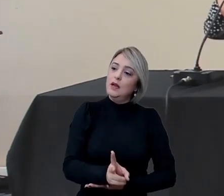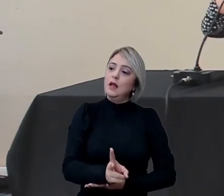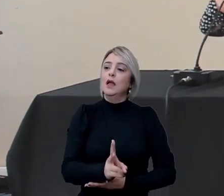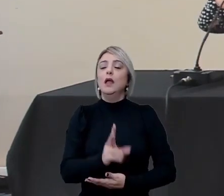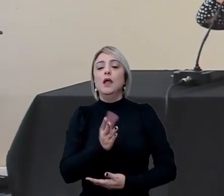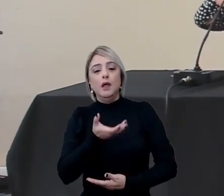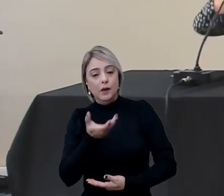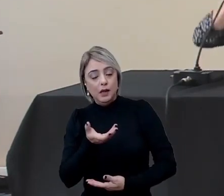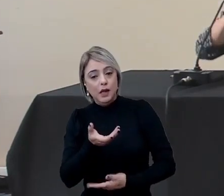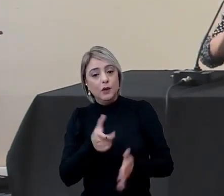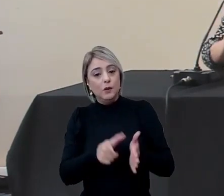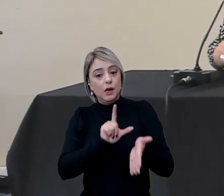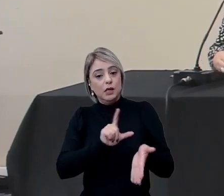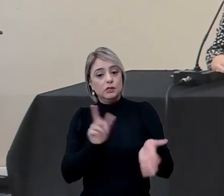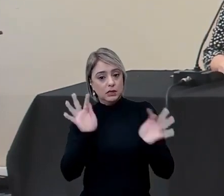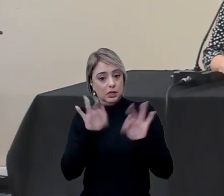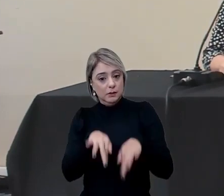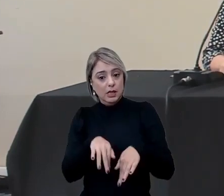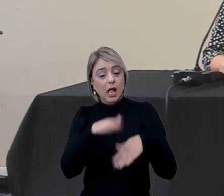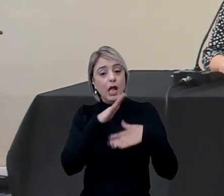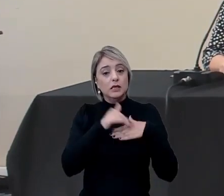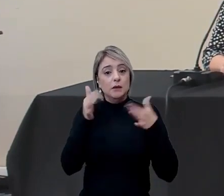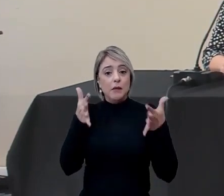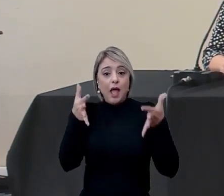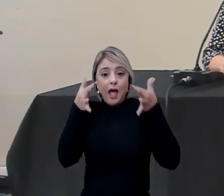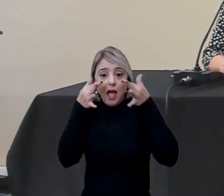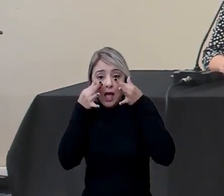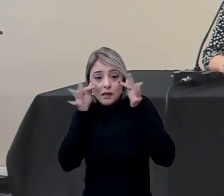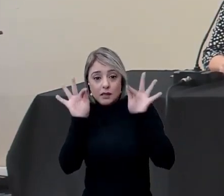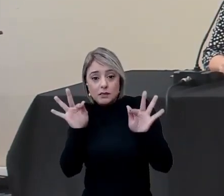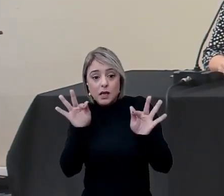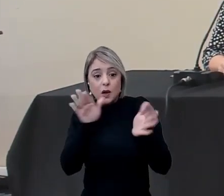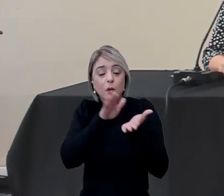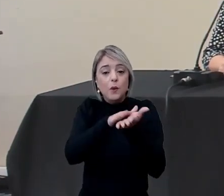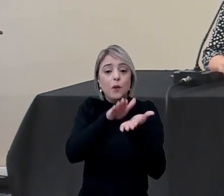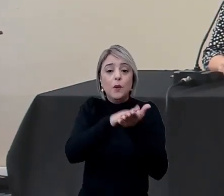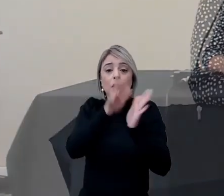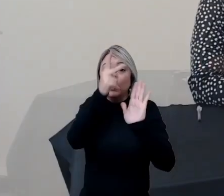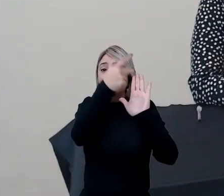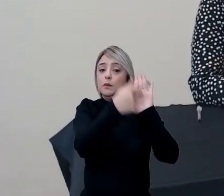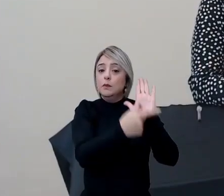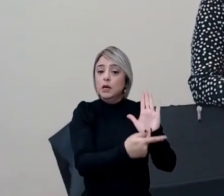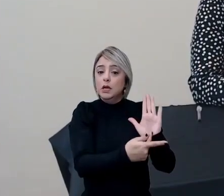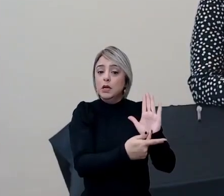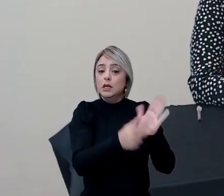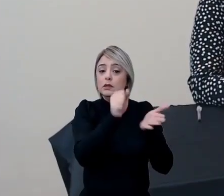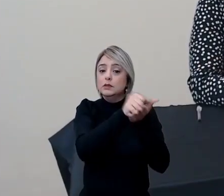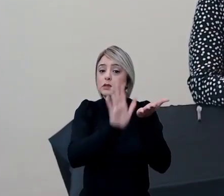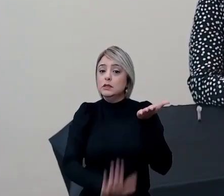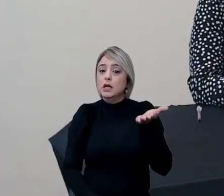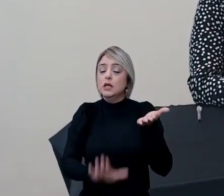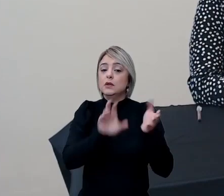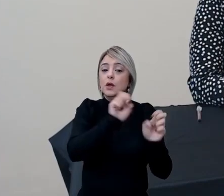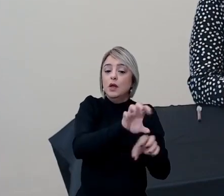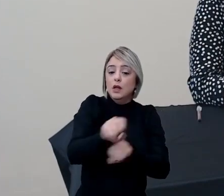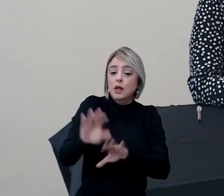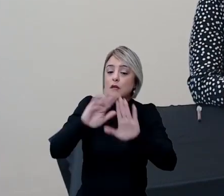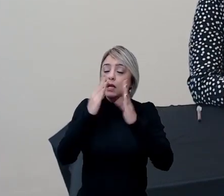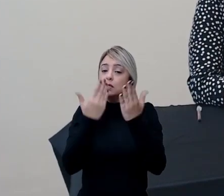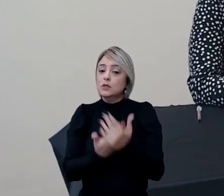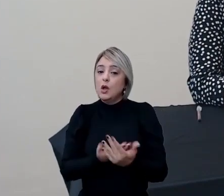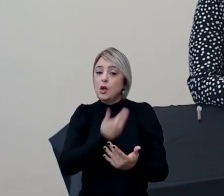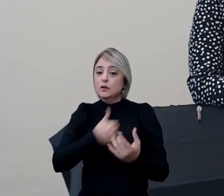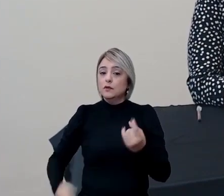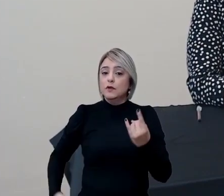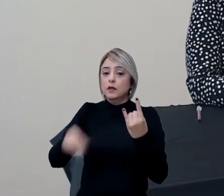Eu queria, antes de concluir, chamar a atenção para a publicação do plano de ação educacional da Escola de